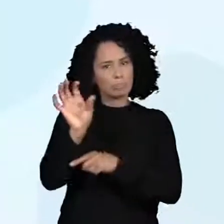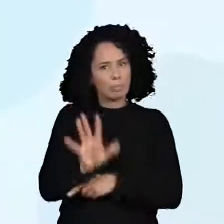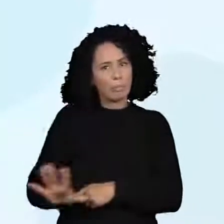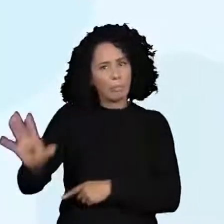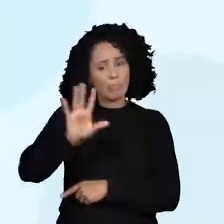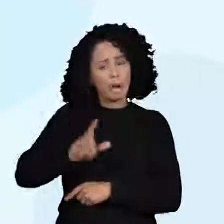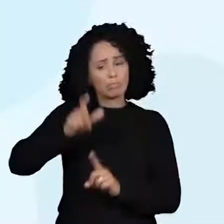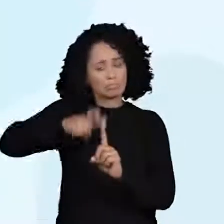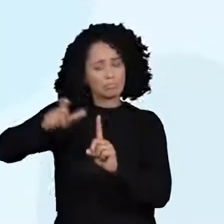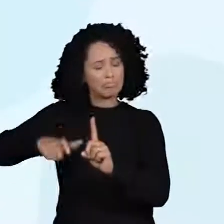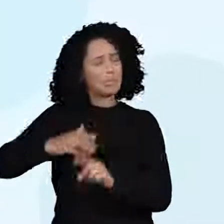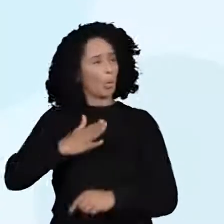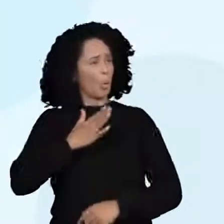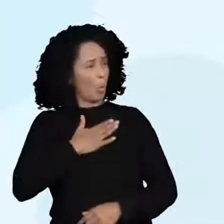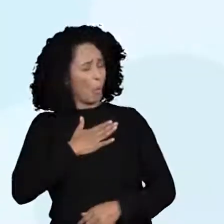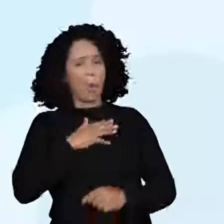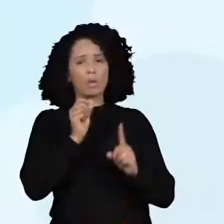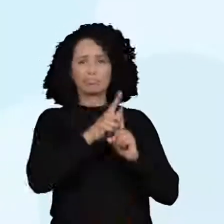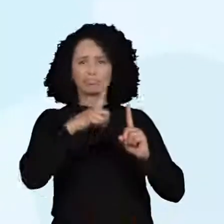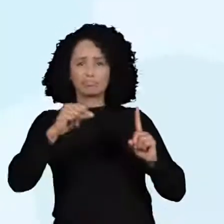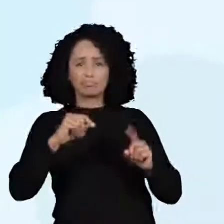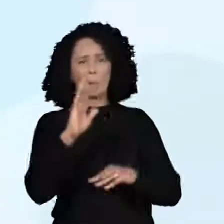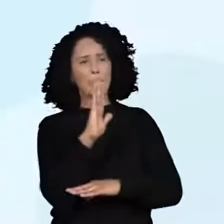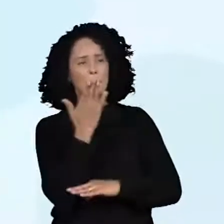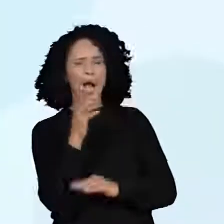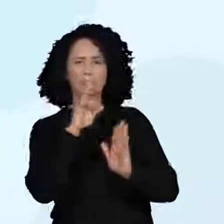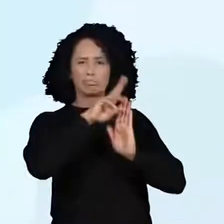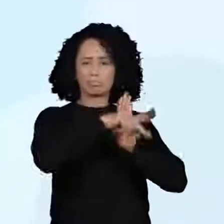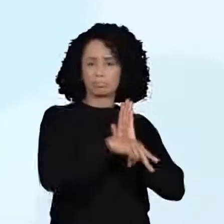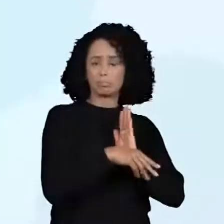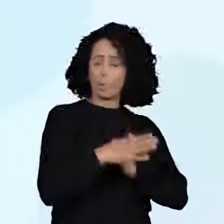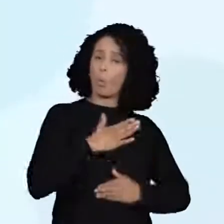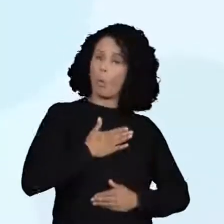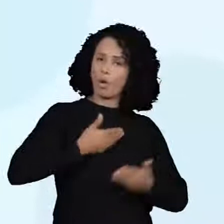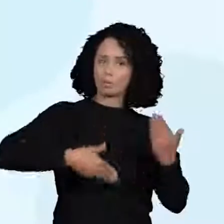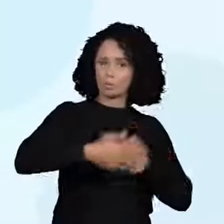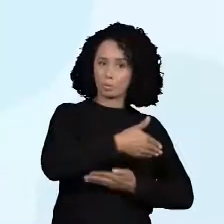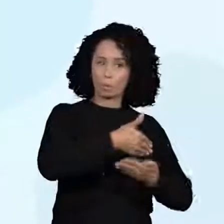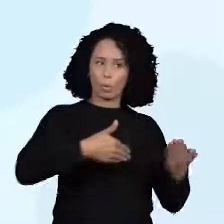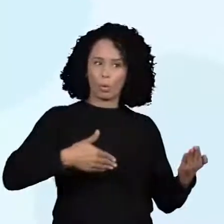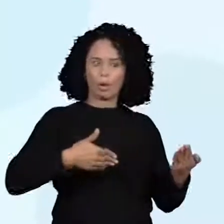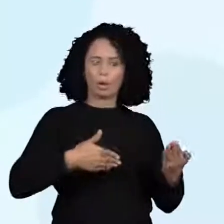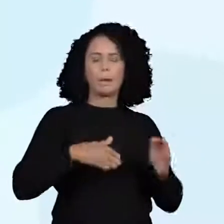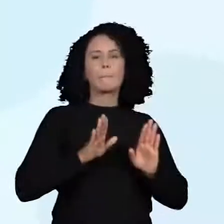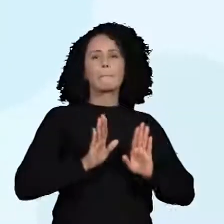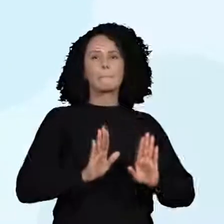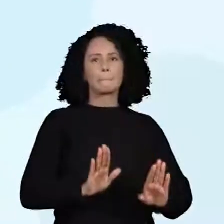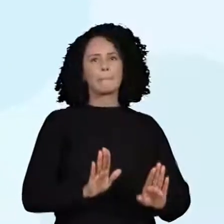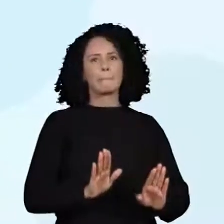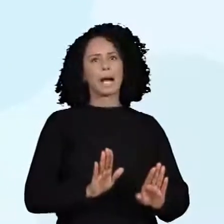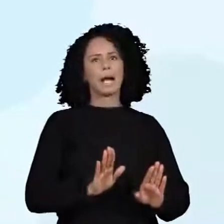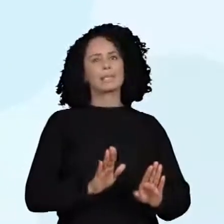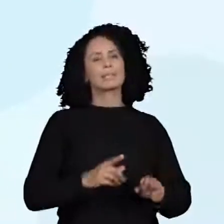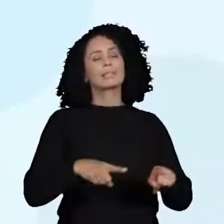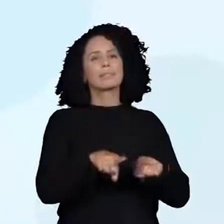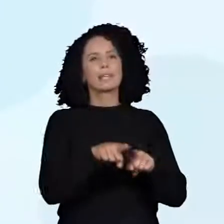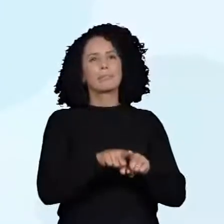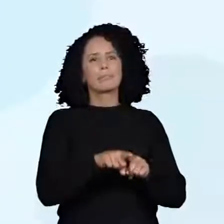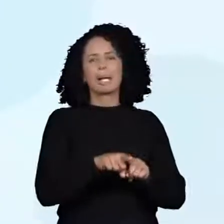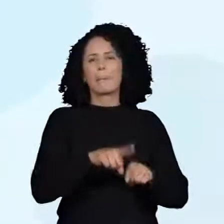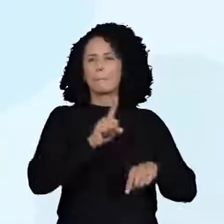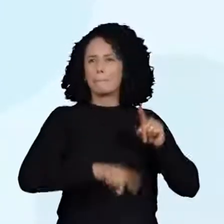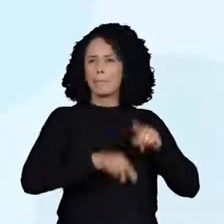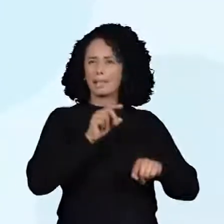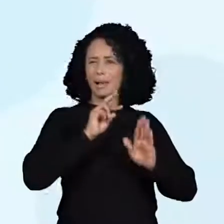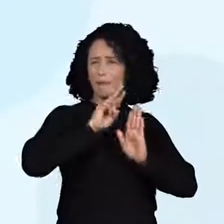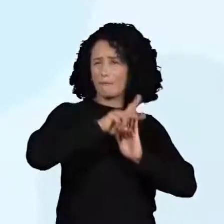plumagens, madeiras, etc. Porpentes, facas, machados e outras bugigangas